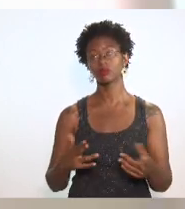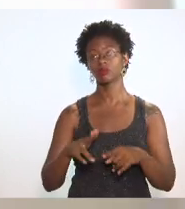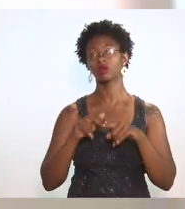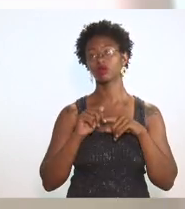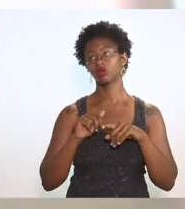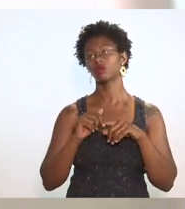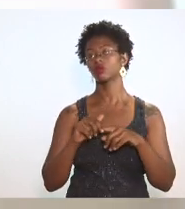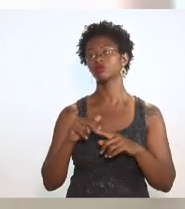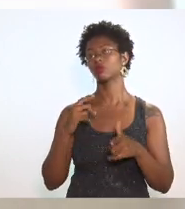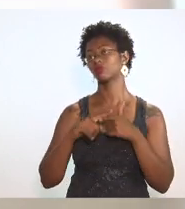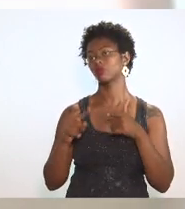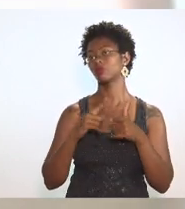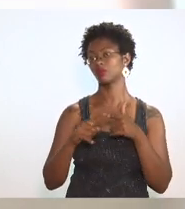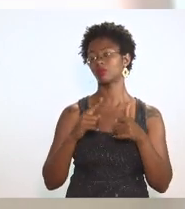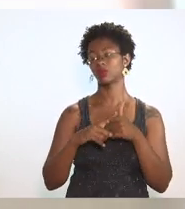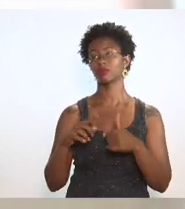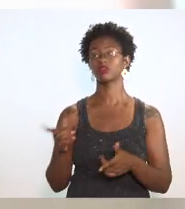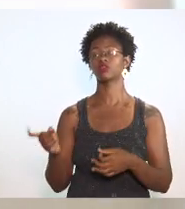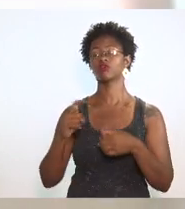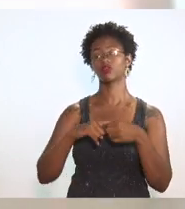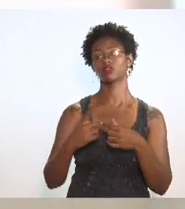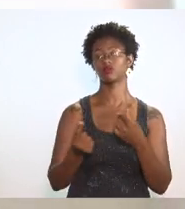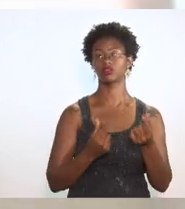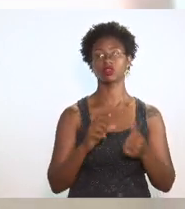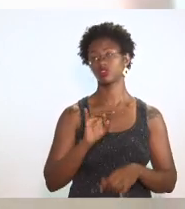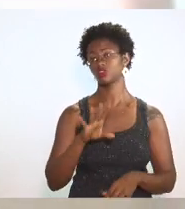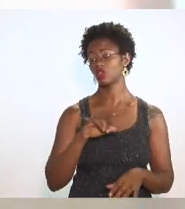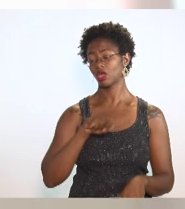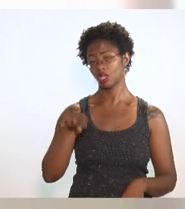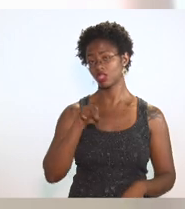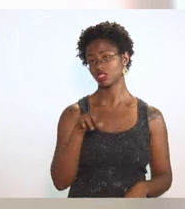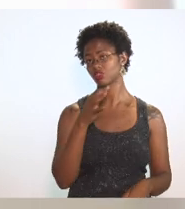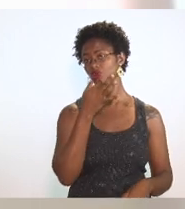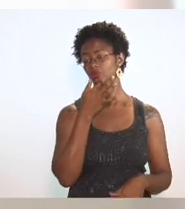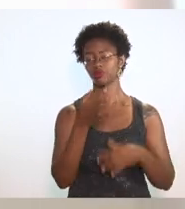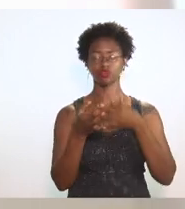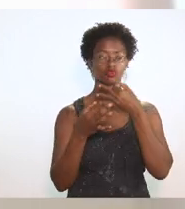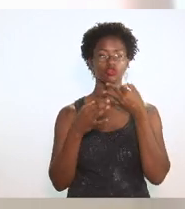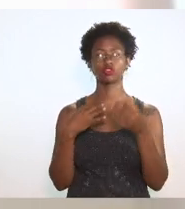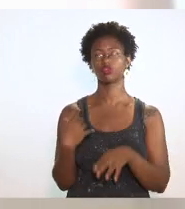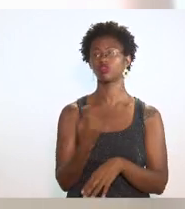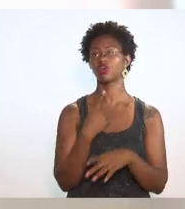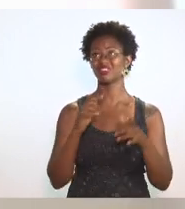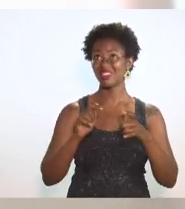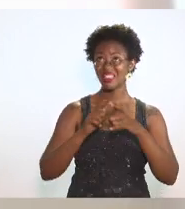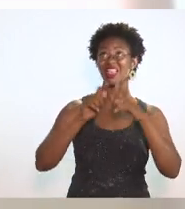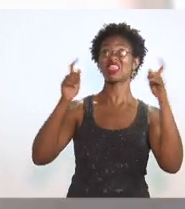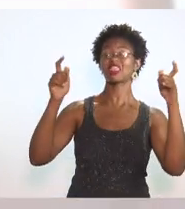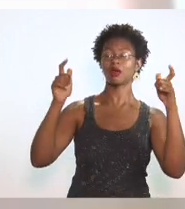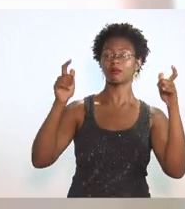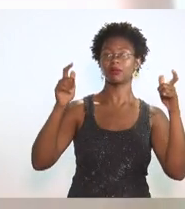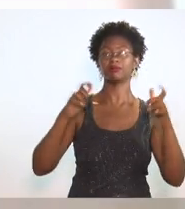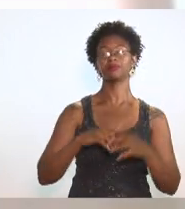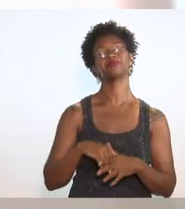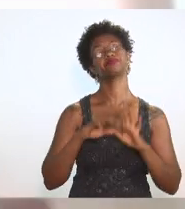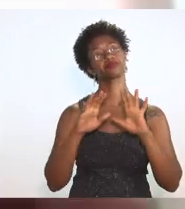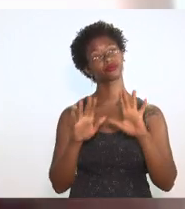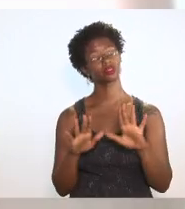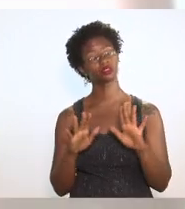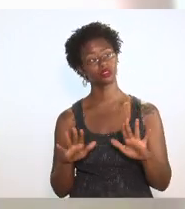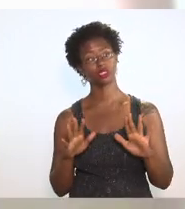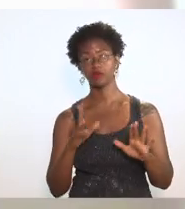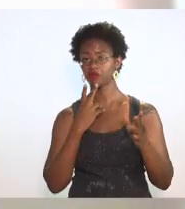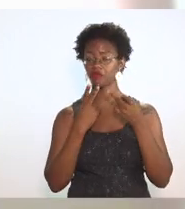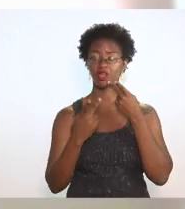recuperação fiscal. Então, essas eram as nossas considerações macro. Com relação às emendas, a